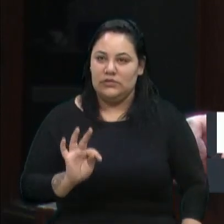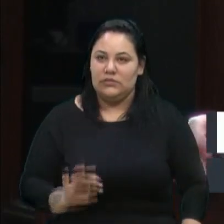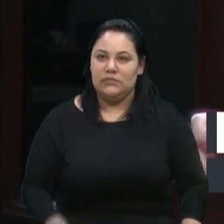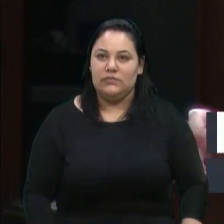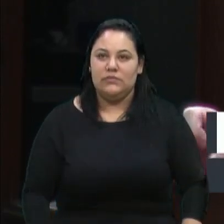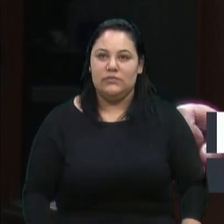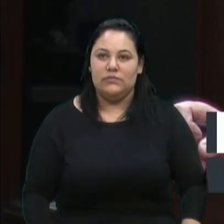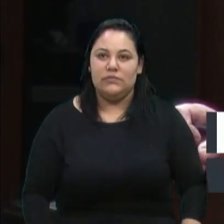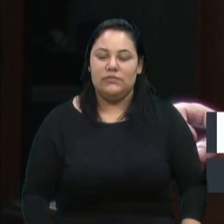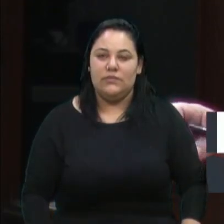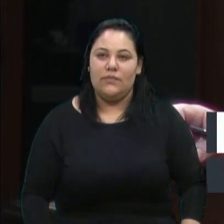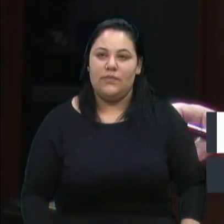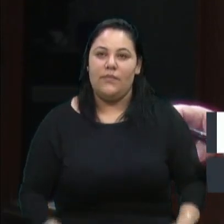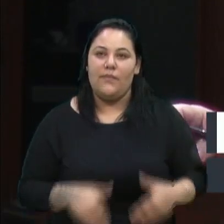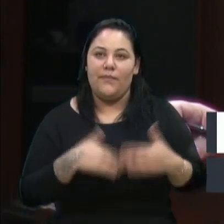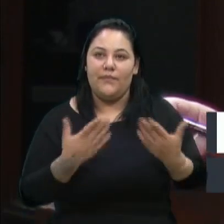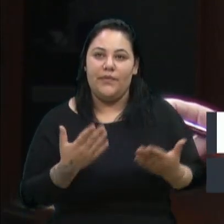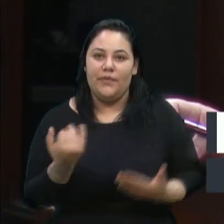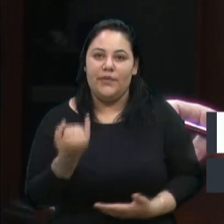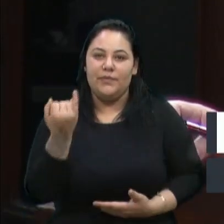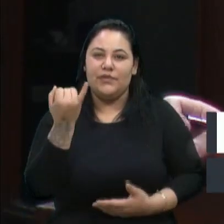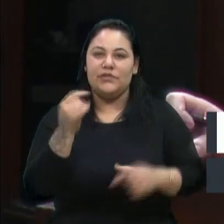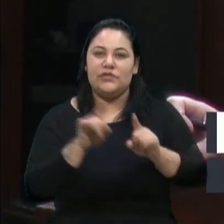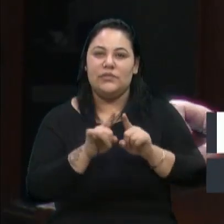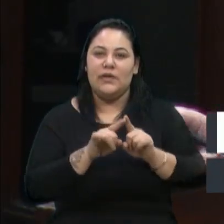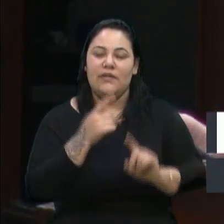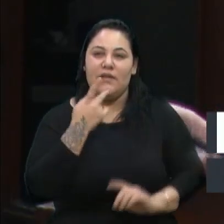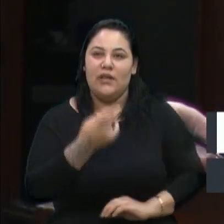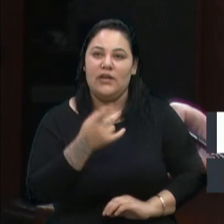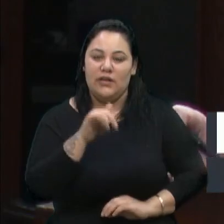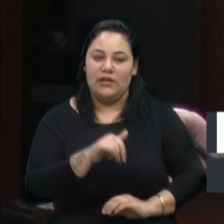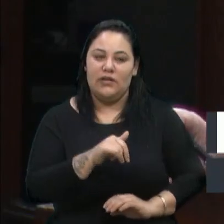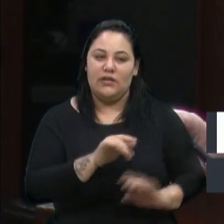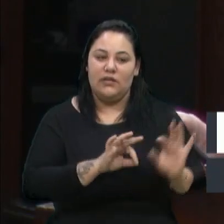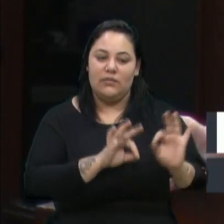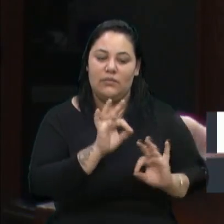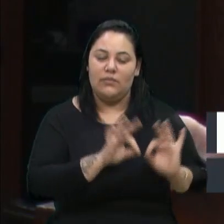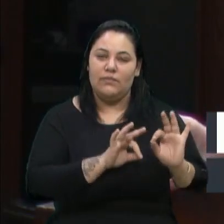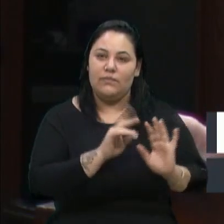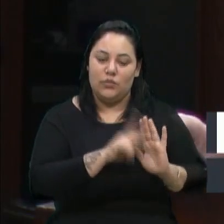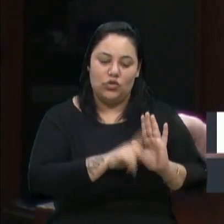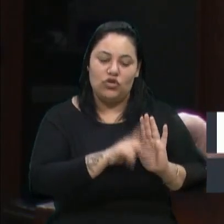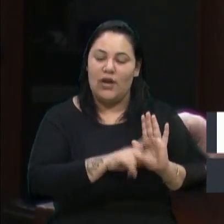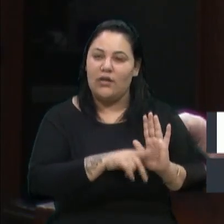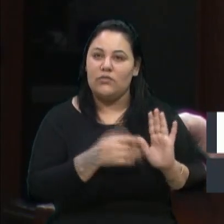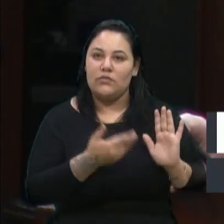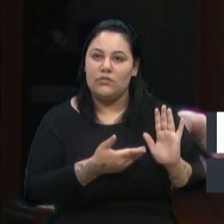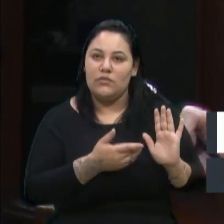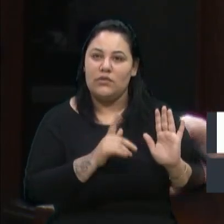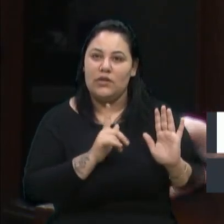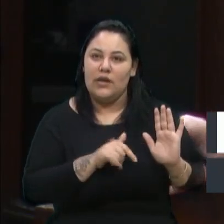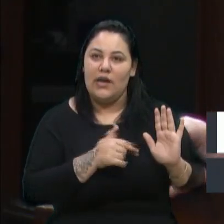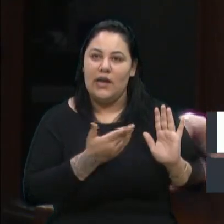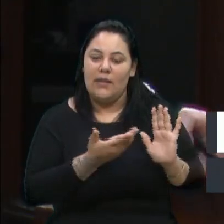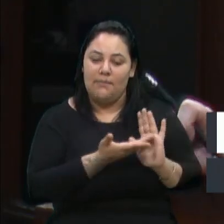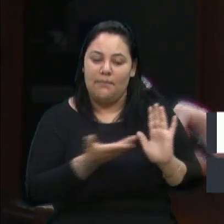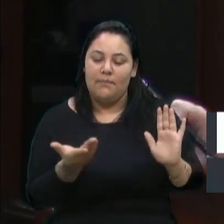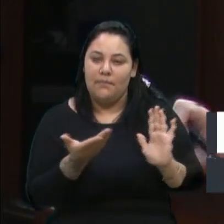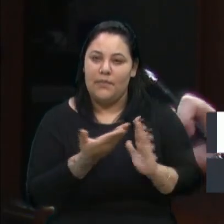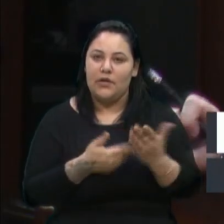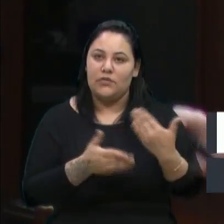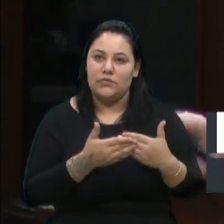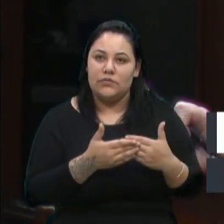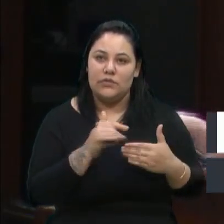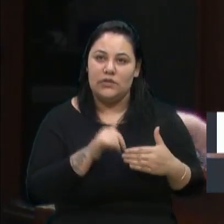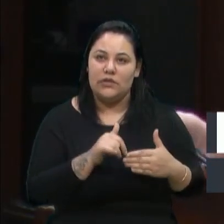Então, importante dizer que este projeto, ele é para todos. E